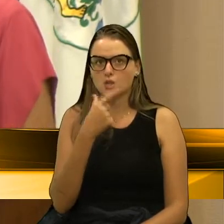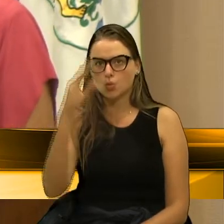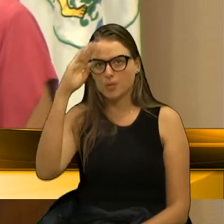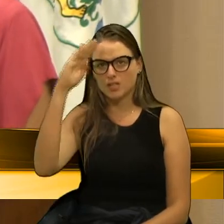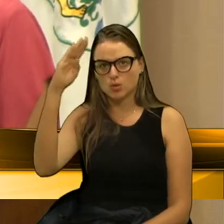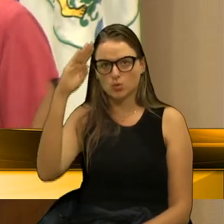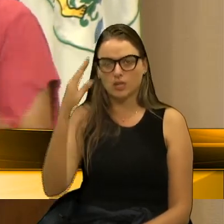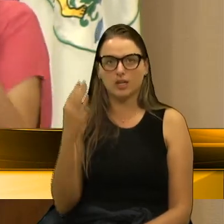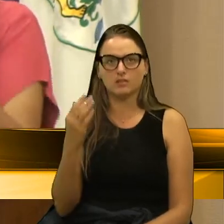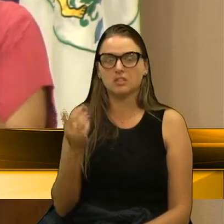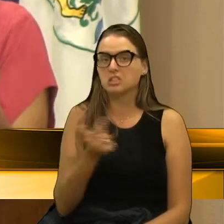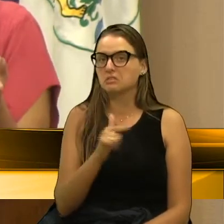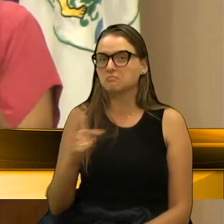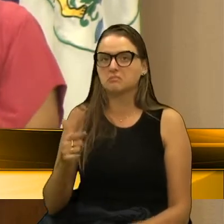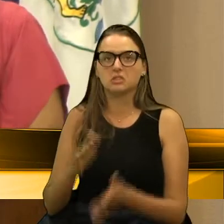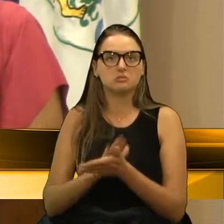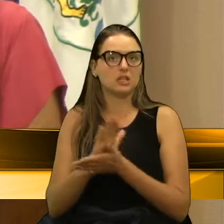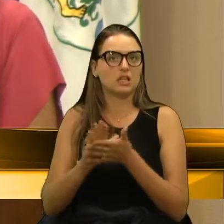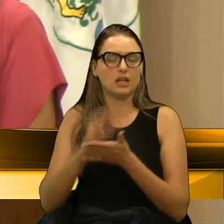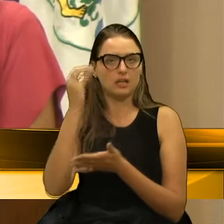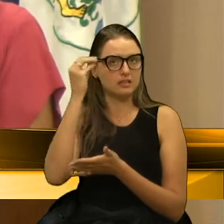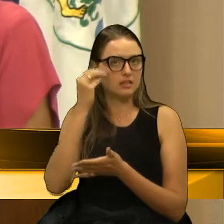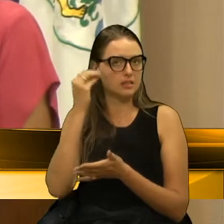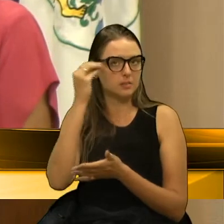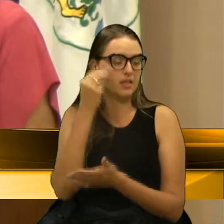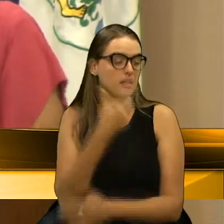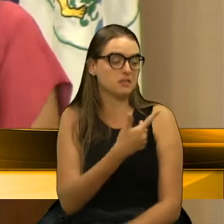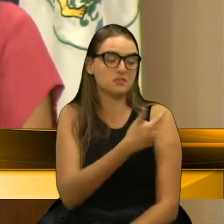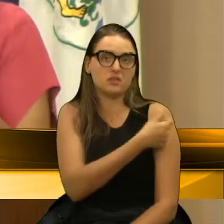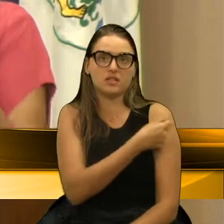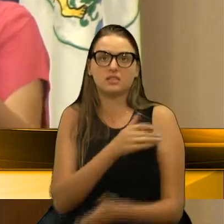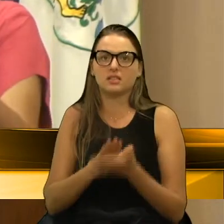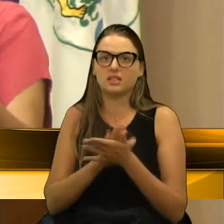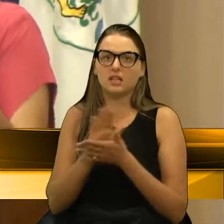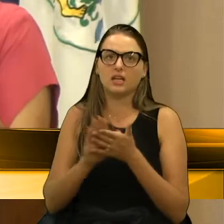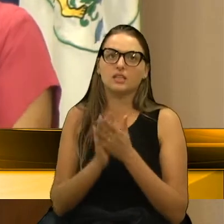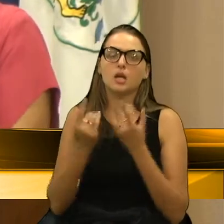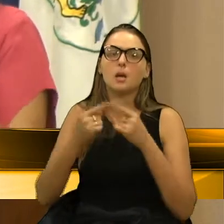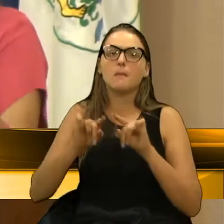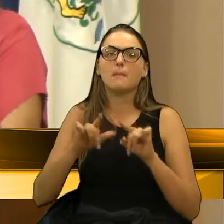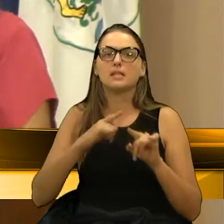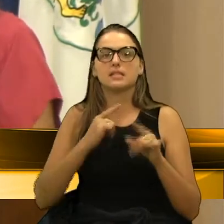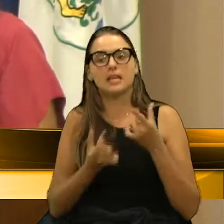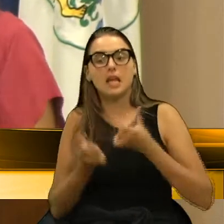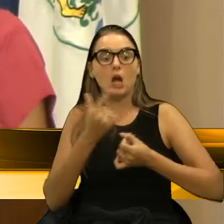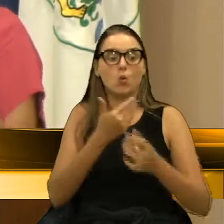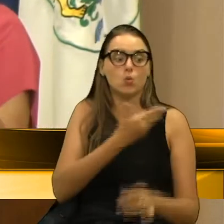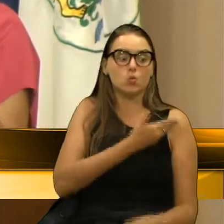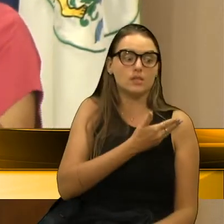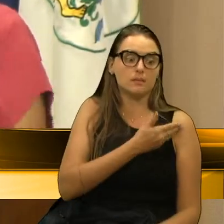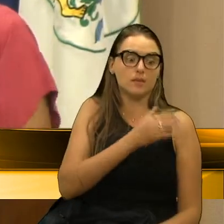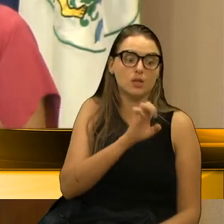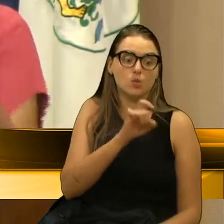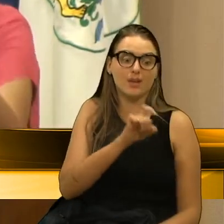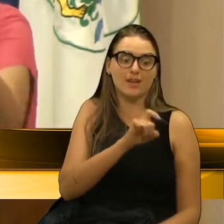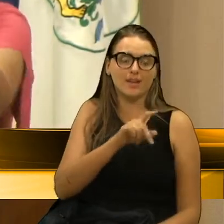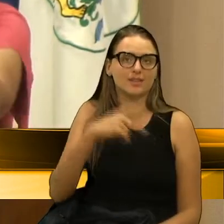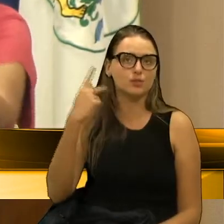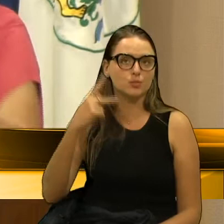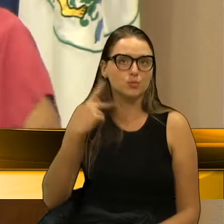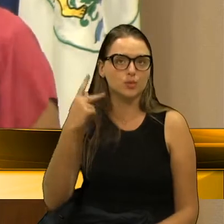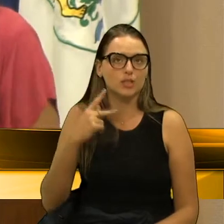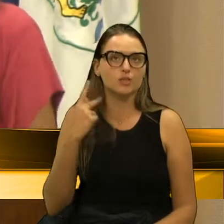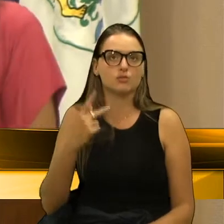E não tem nenhuma experiência em vacina, mas parece que tem alguns amigos ex-políticos, né? Que estão